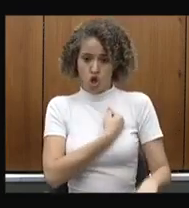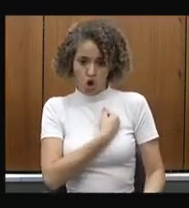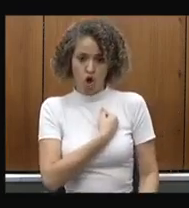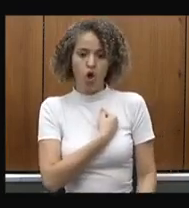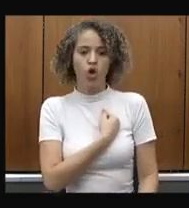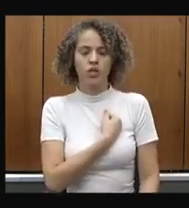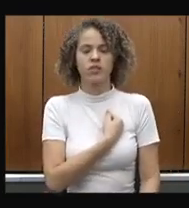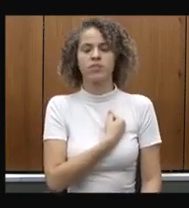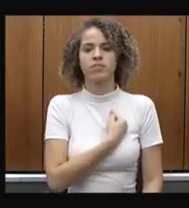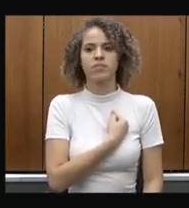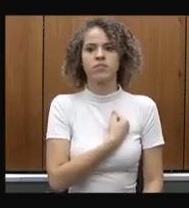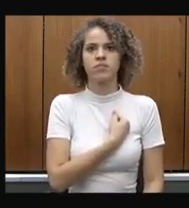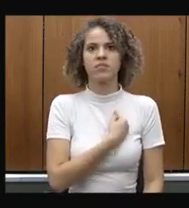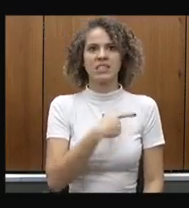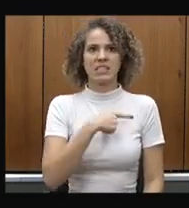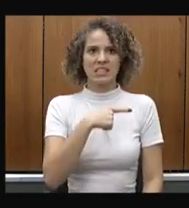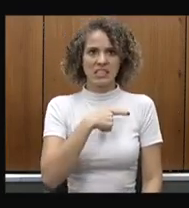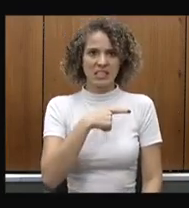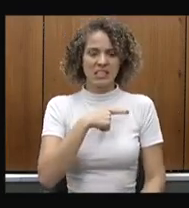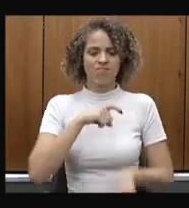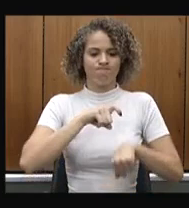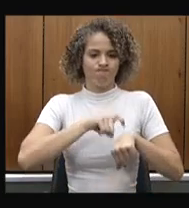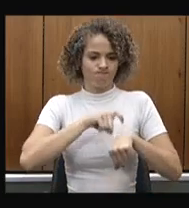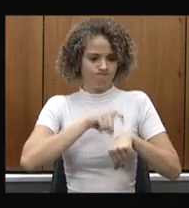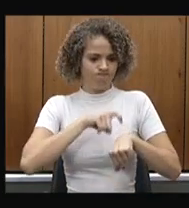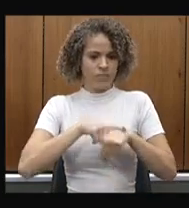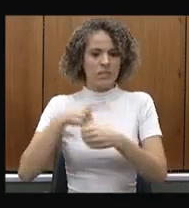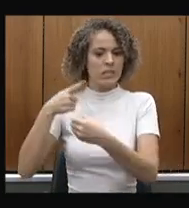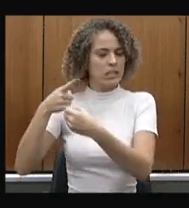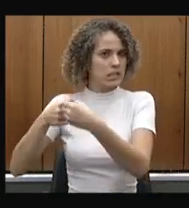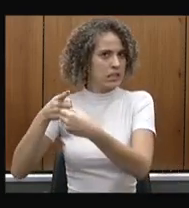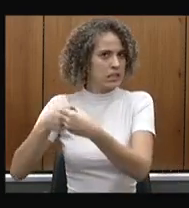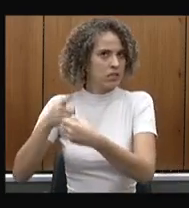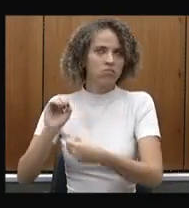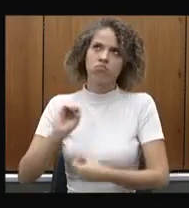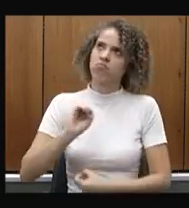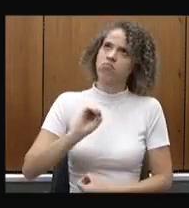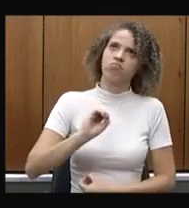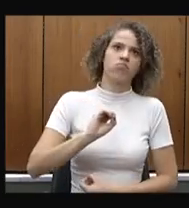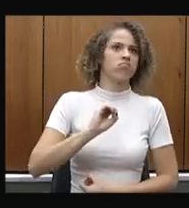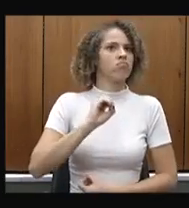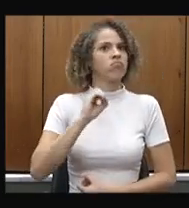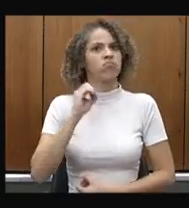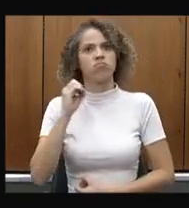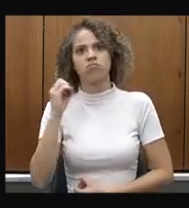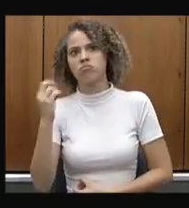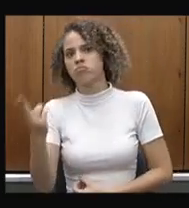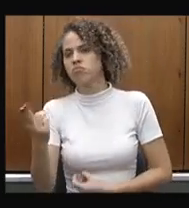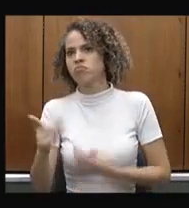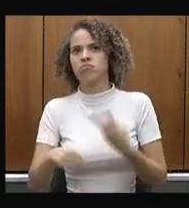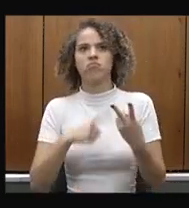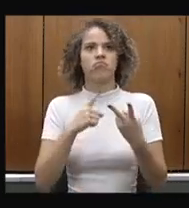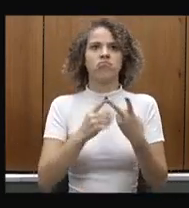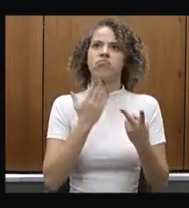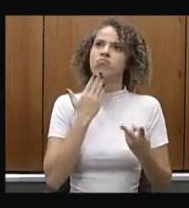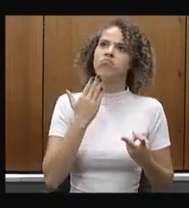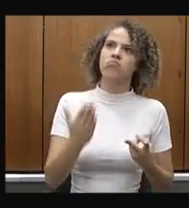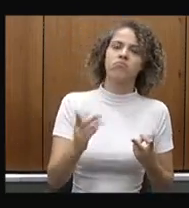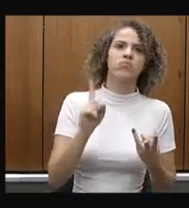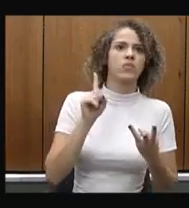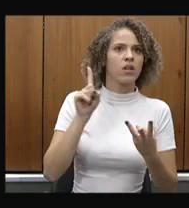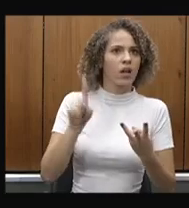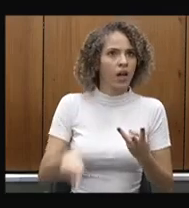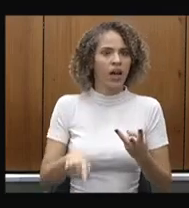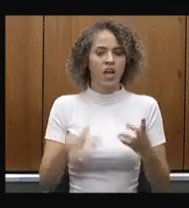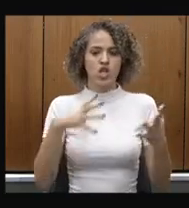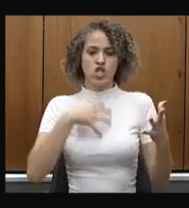que em determinadas cidades ou quando há um pedido é tratado de